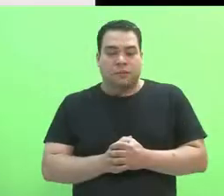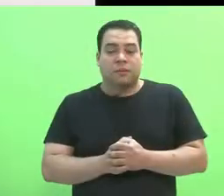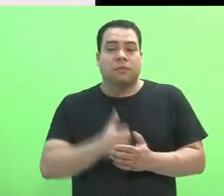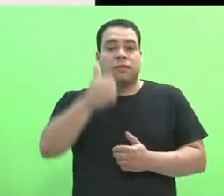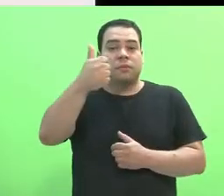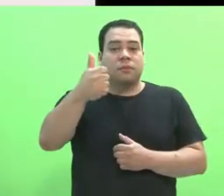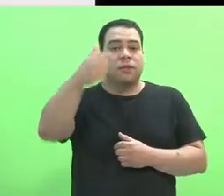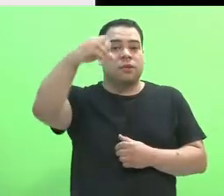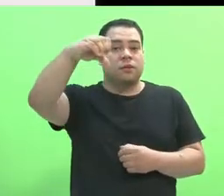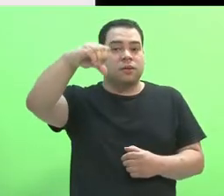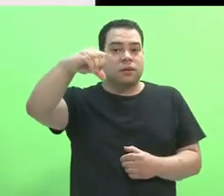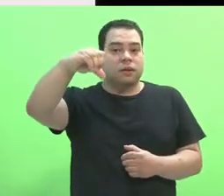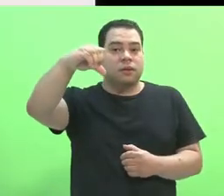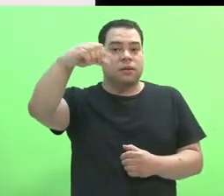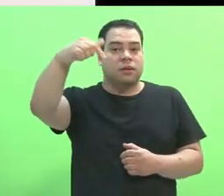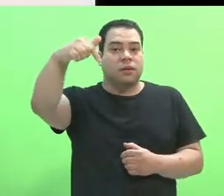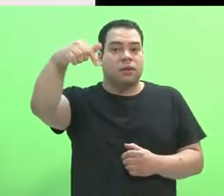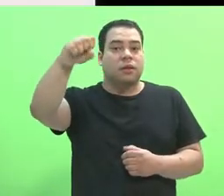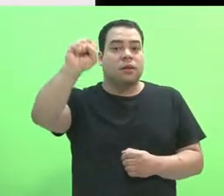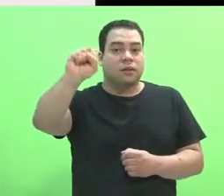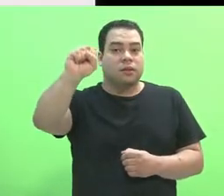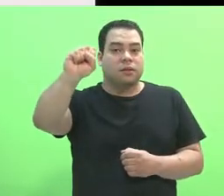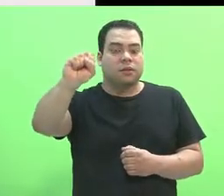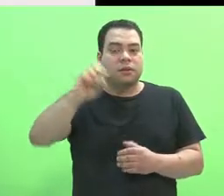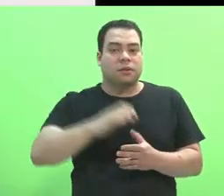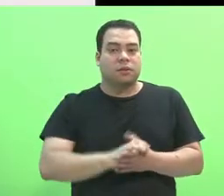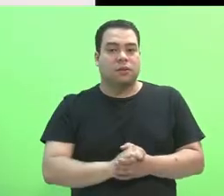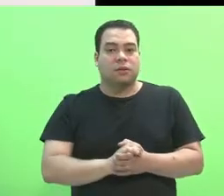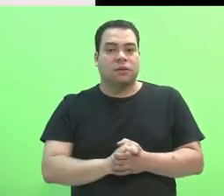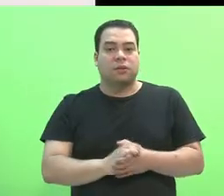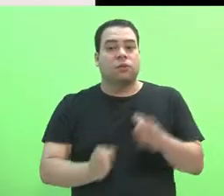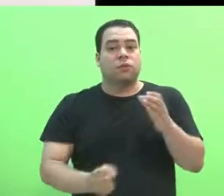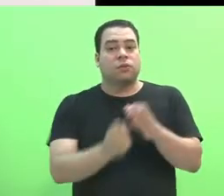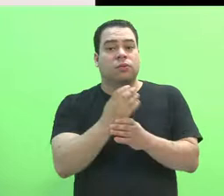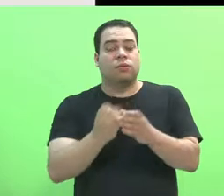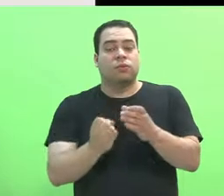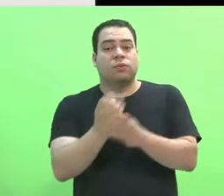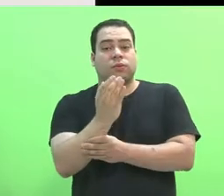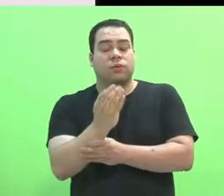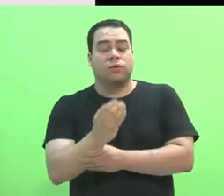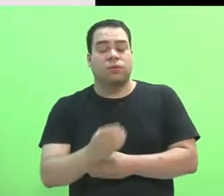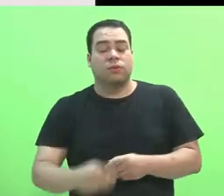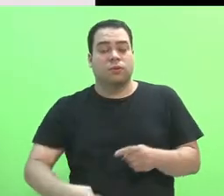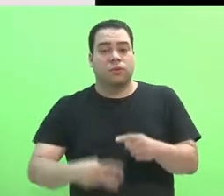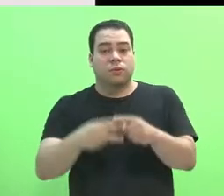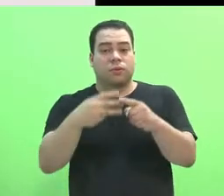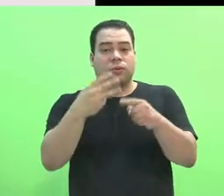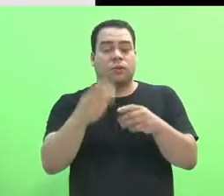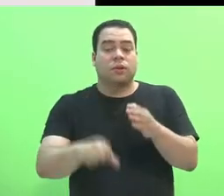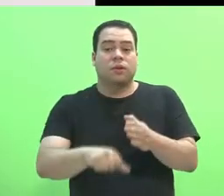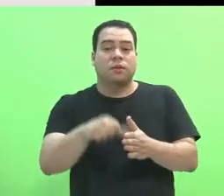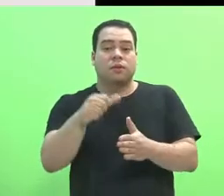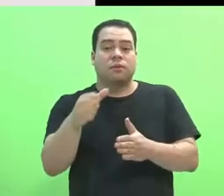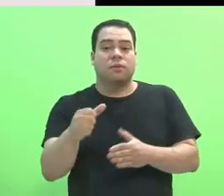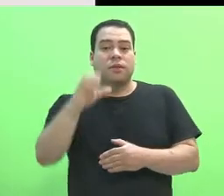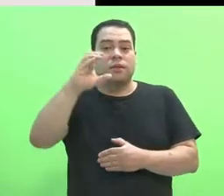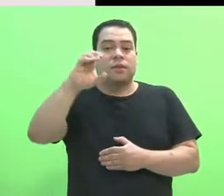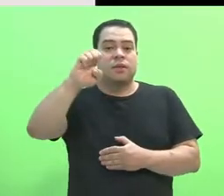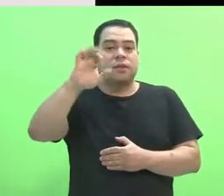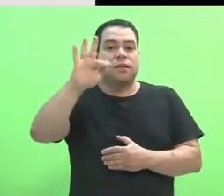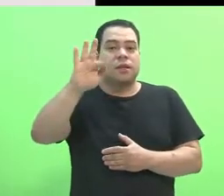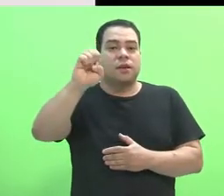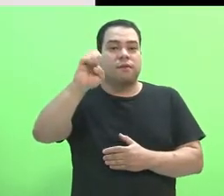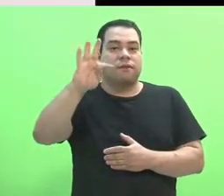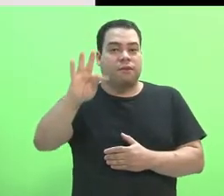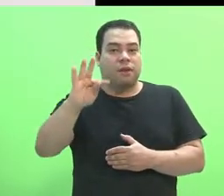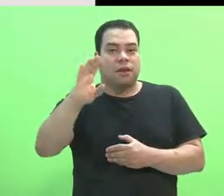Em 1978, surgiram os três primeiros Centros Federais de Educação